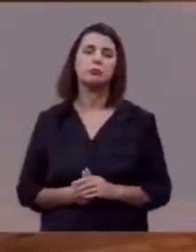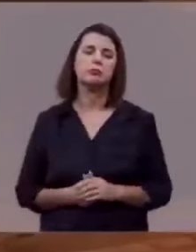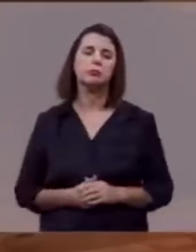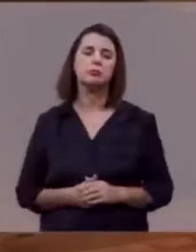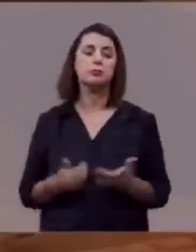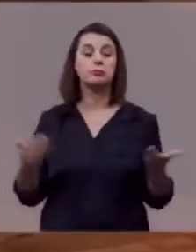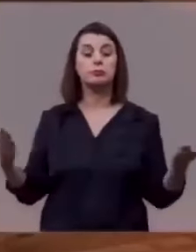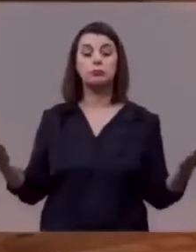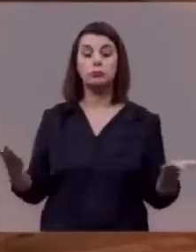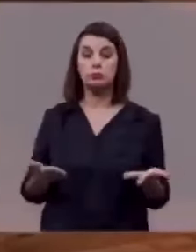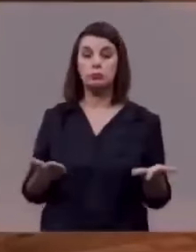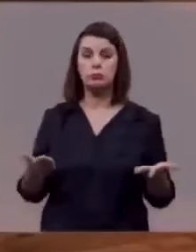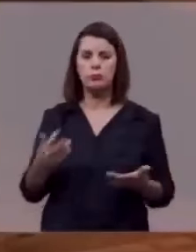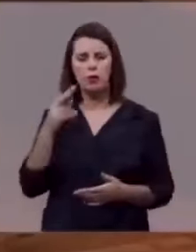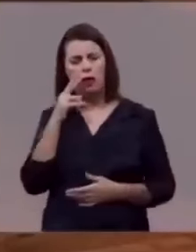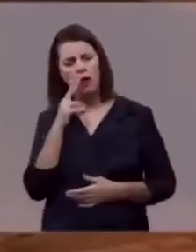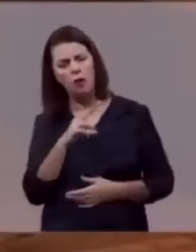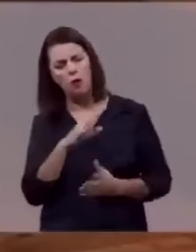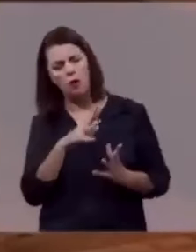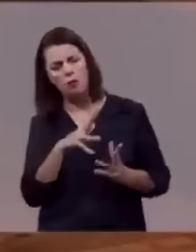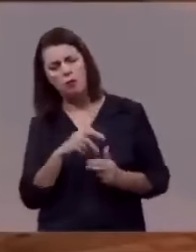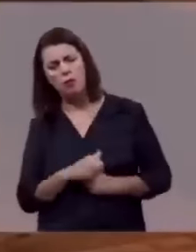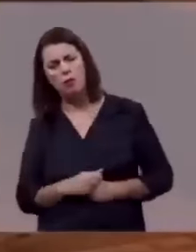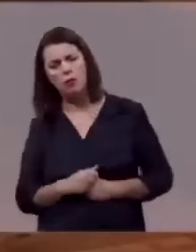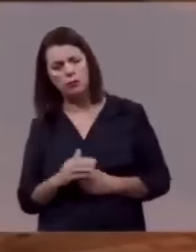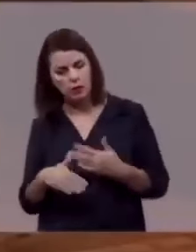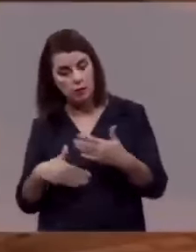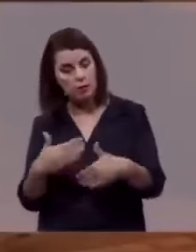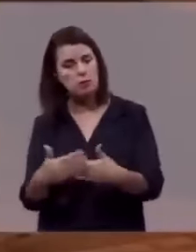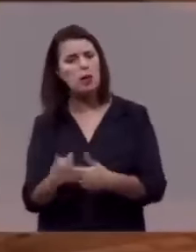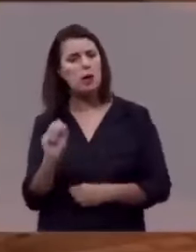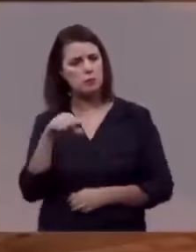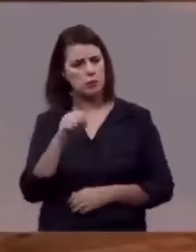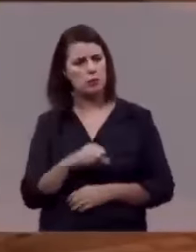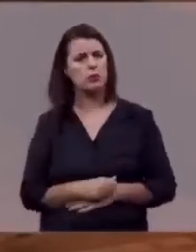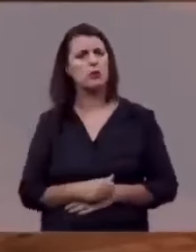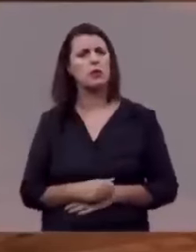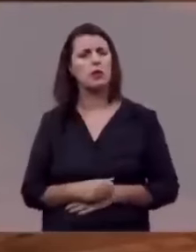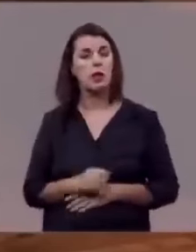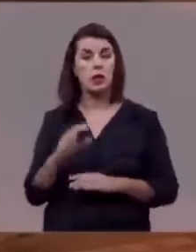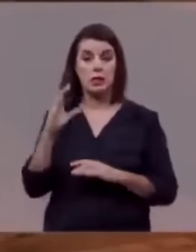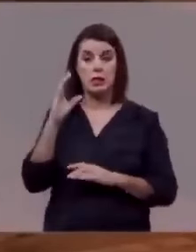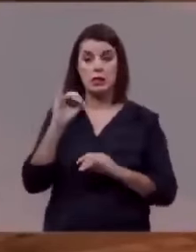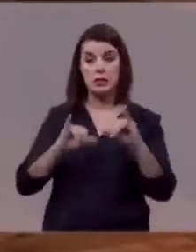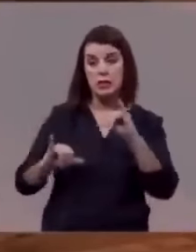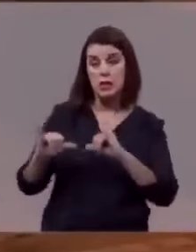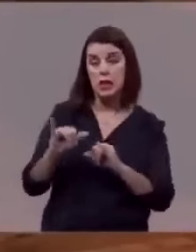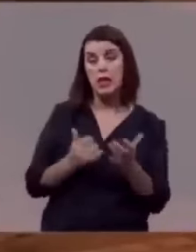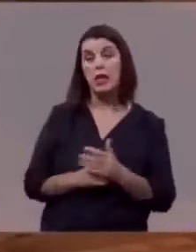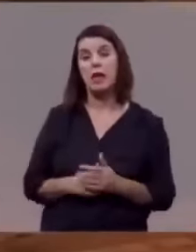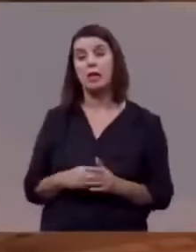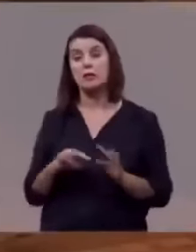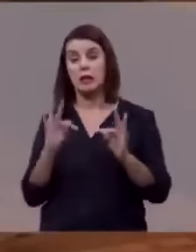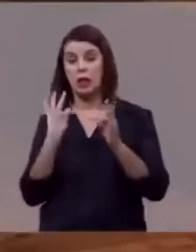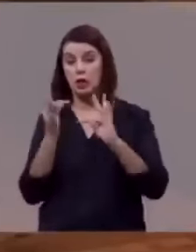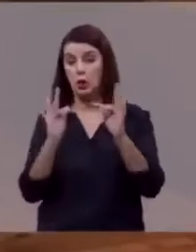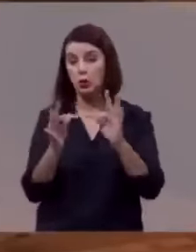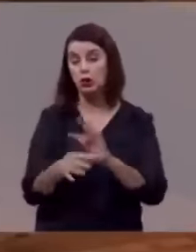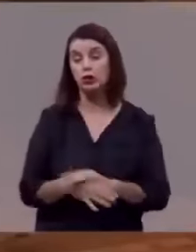Hoje você olha para o mundo. Avançamos. Avançamos na ciência, avançamos na tecnologia,